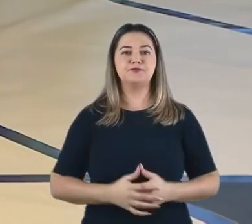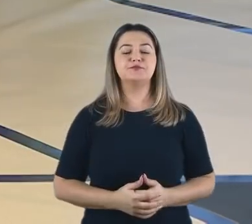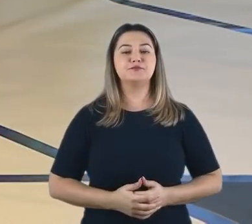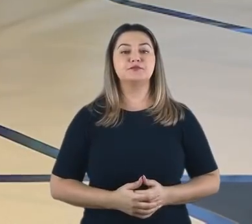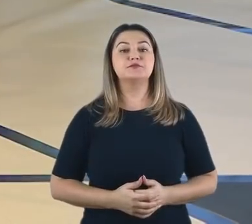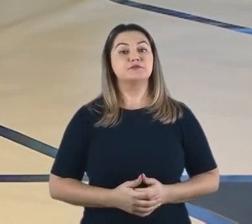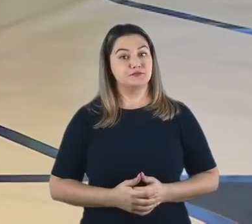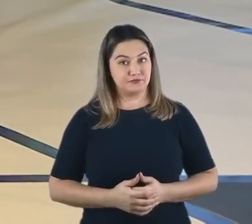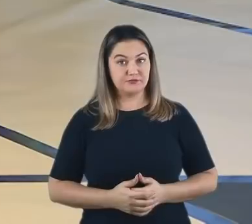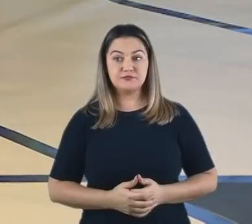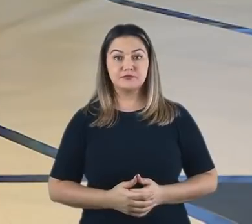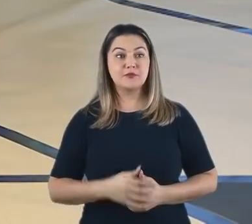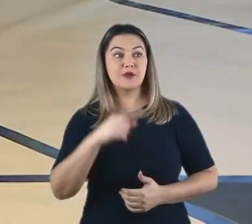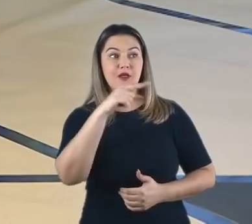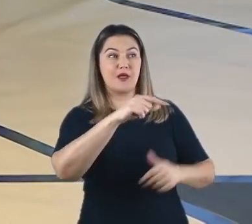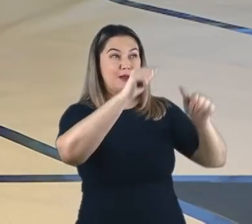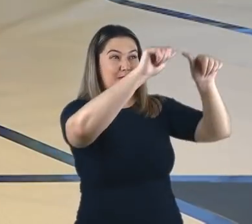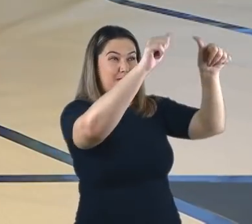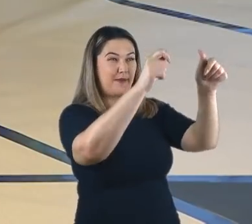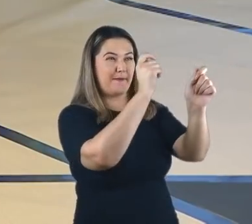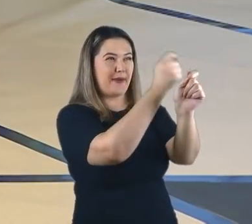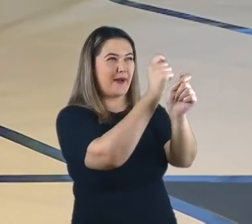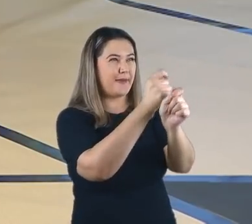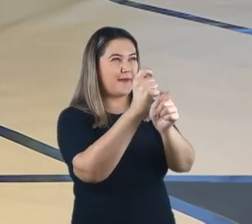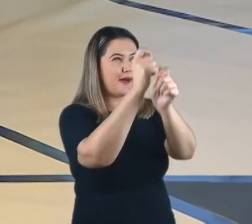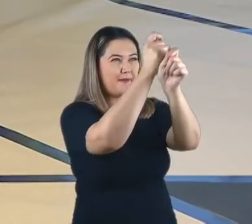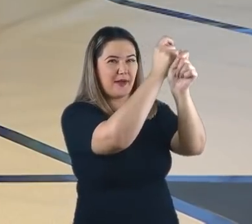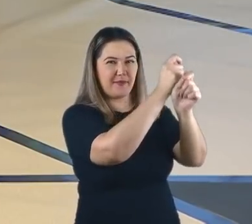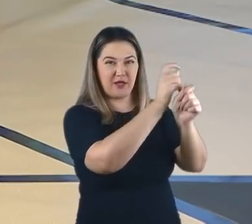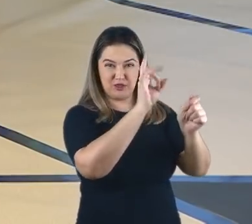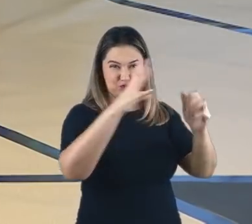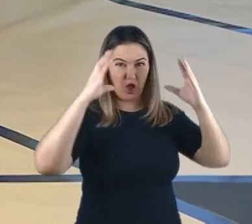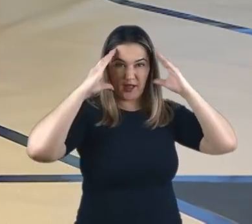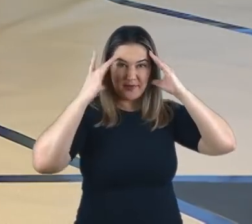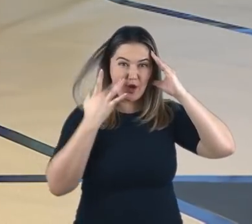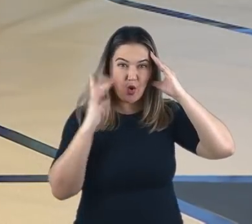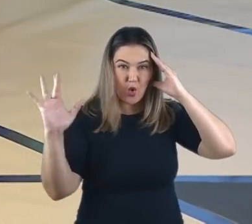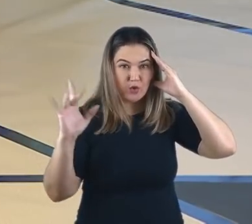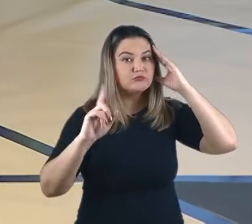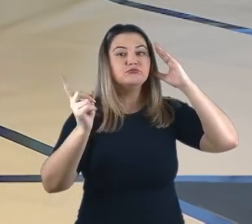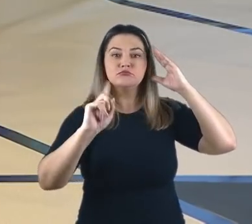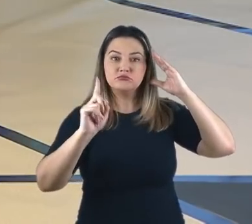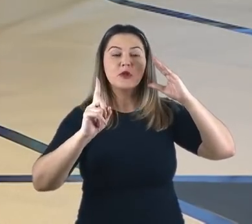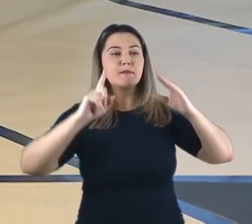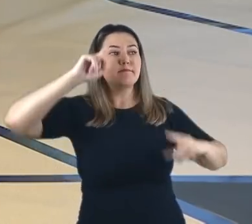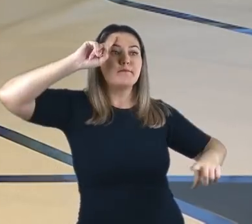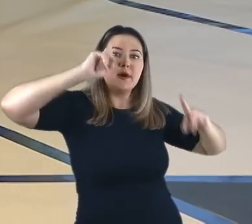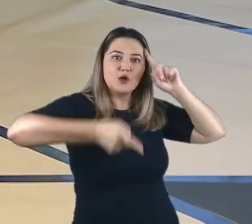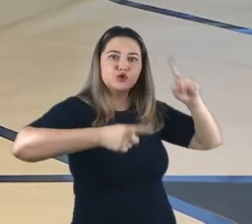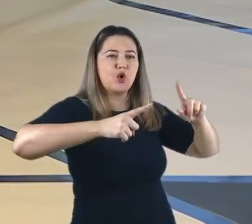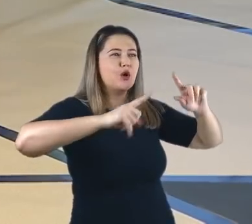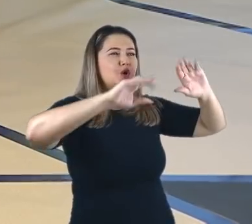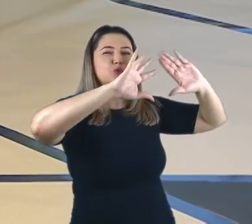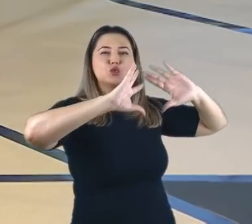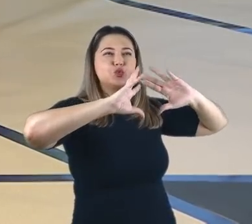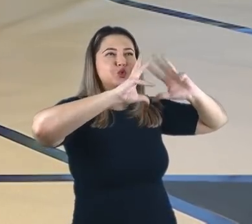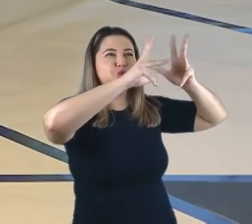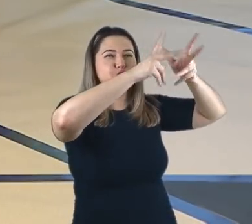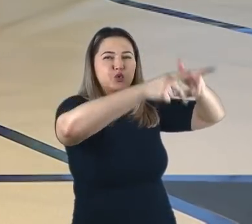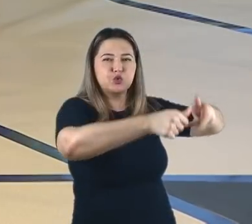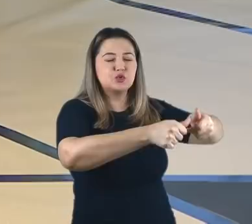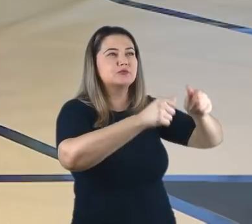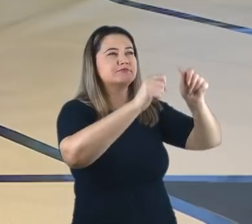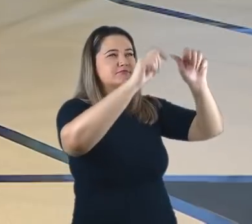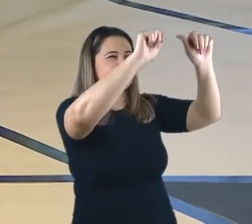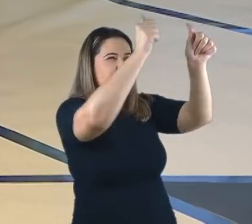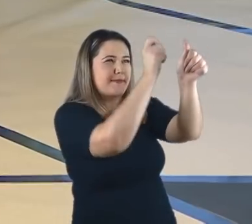estátua do sonho anterior, esta imagem agora foi inteiramente feita de ouro, ou provavelmente coberta